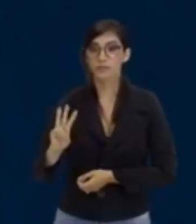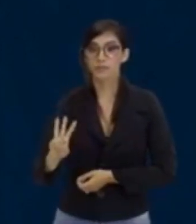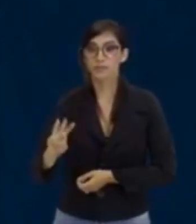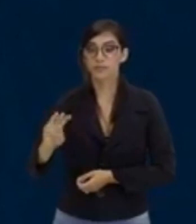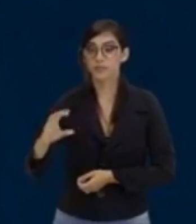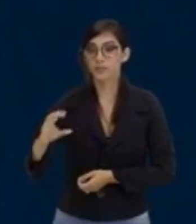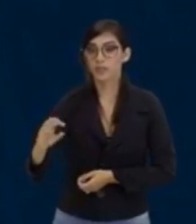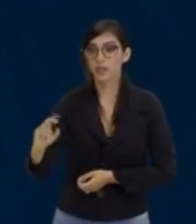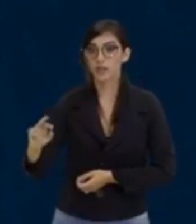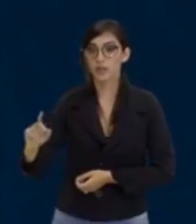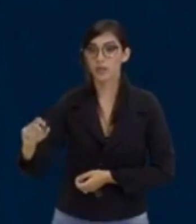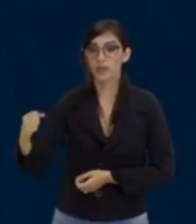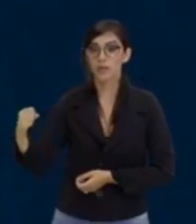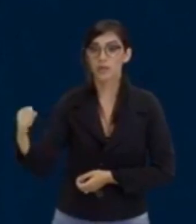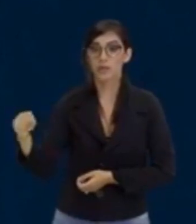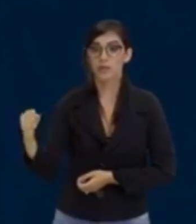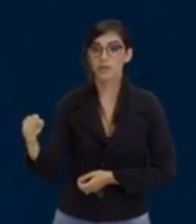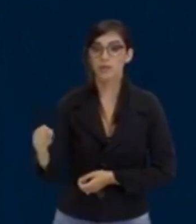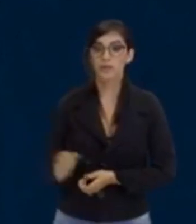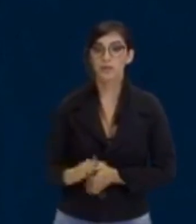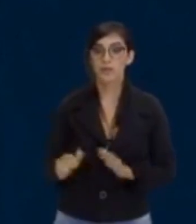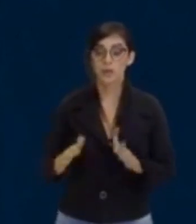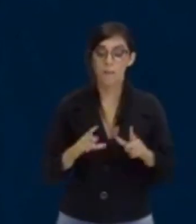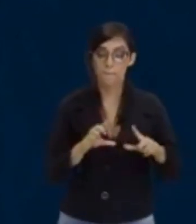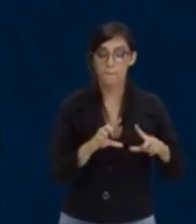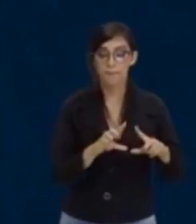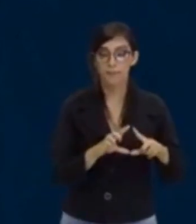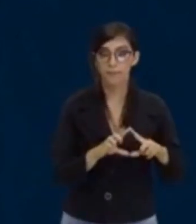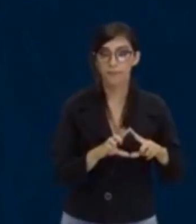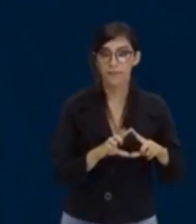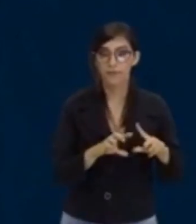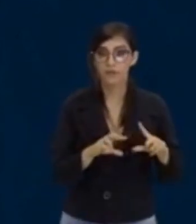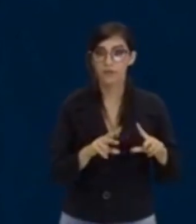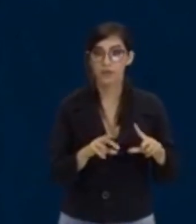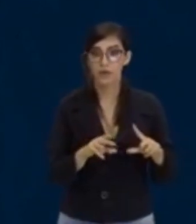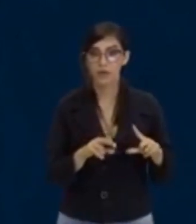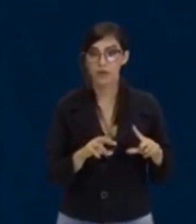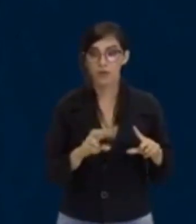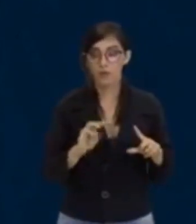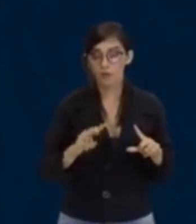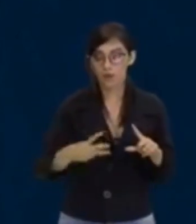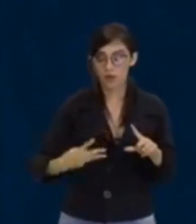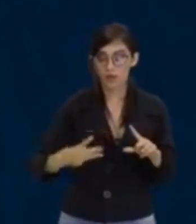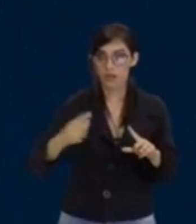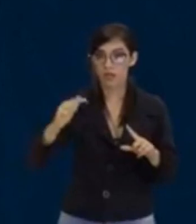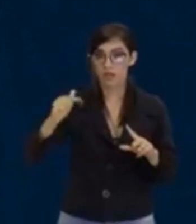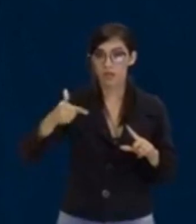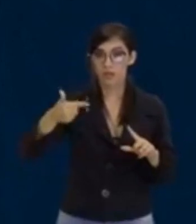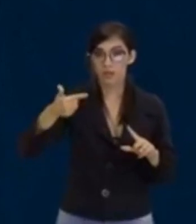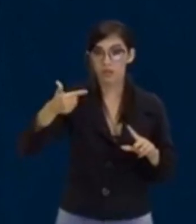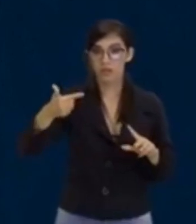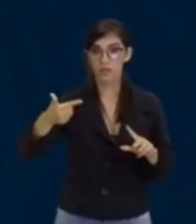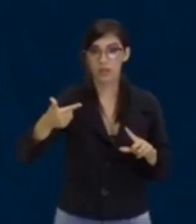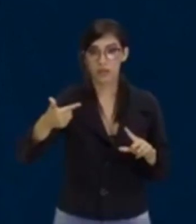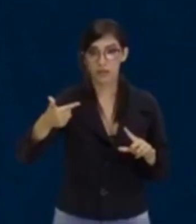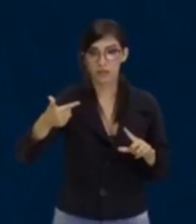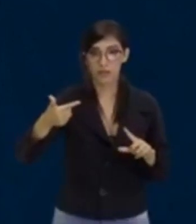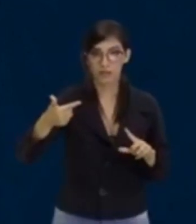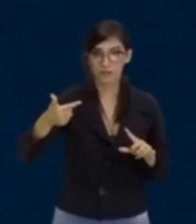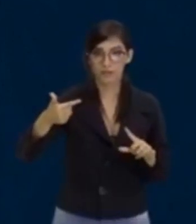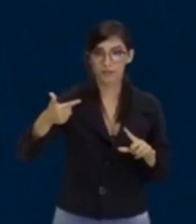o C vale 8. Então, vai ficar como delta igual a B ao quadrado,